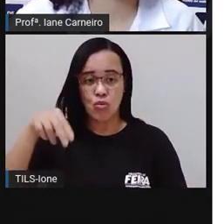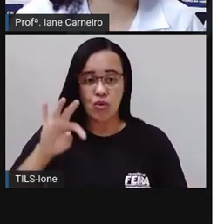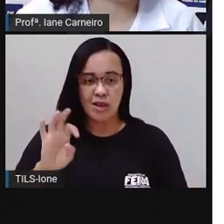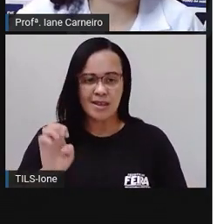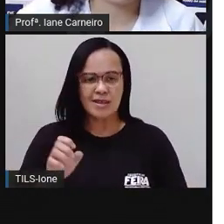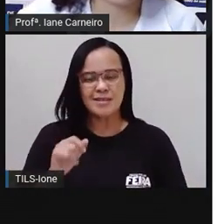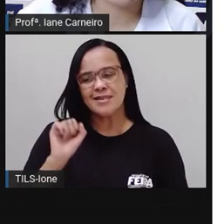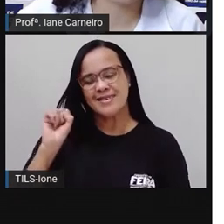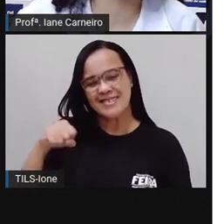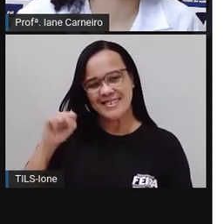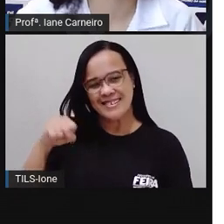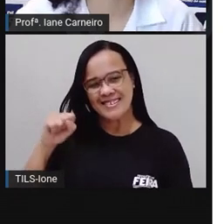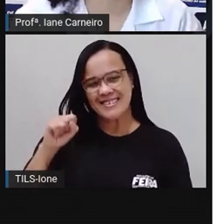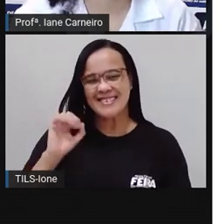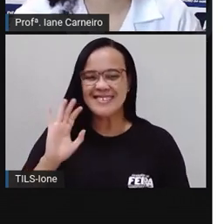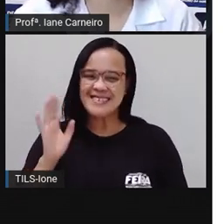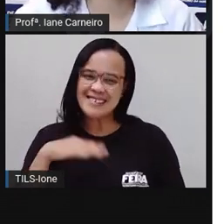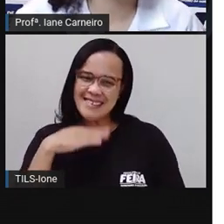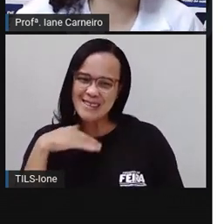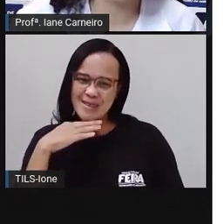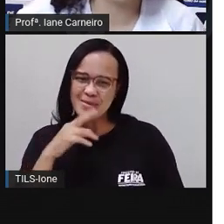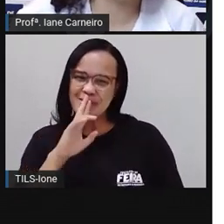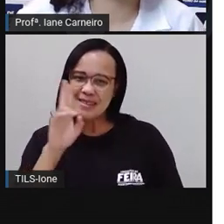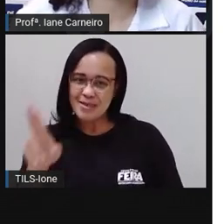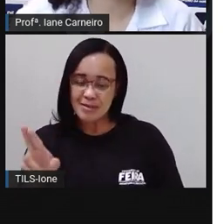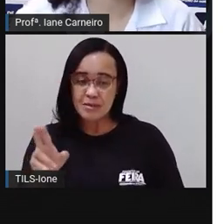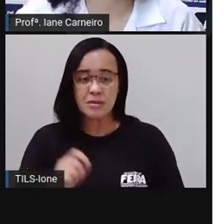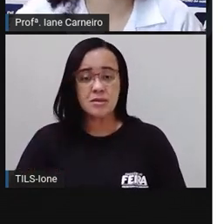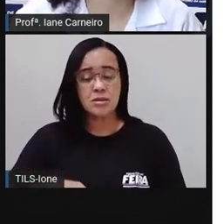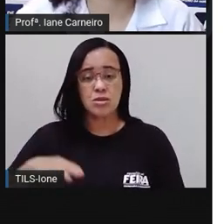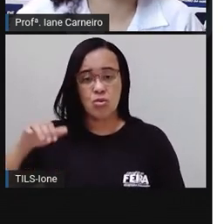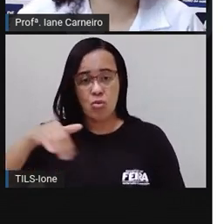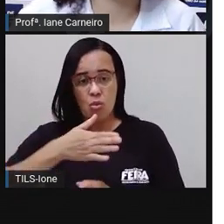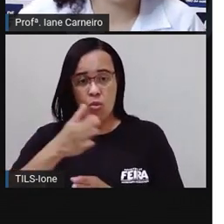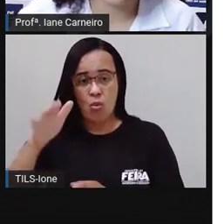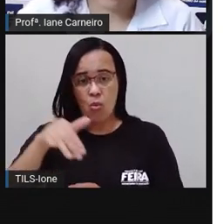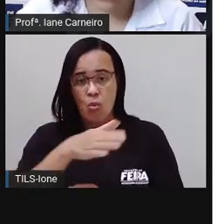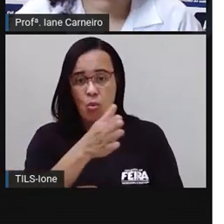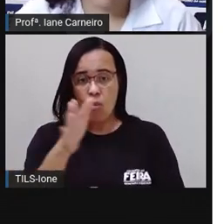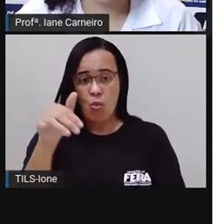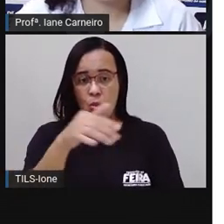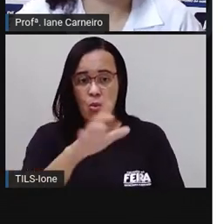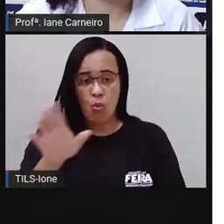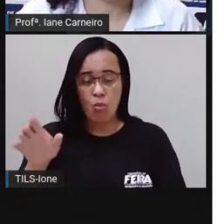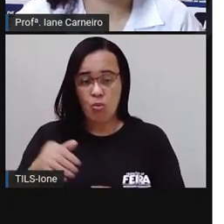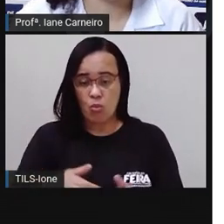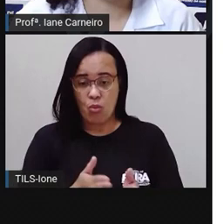Ele atravessou o campo, subiu o morro e desceu pelo longo caminho.